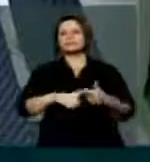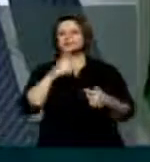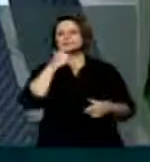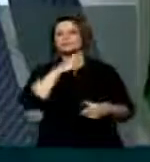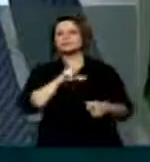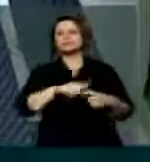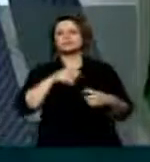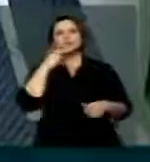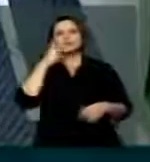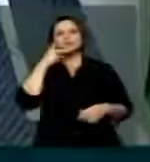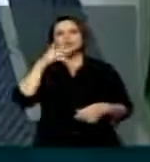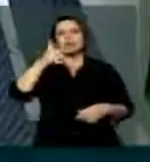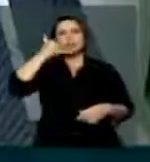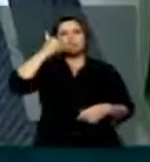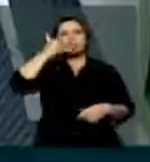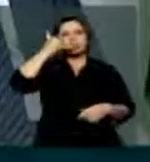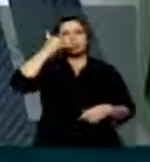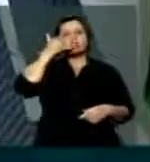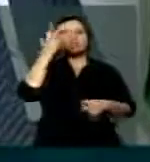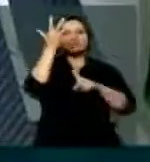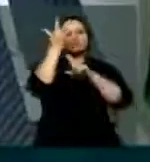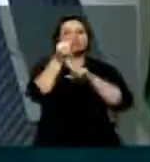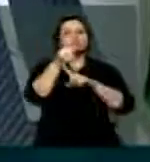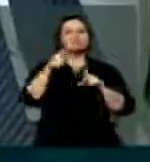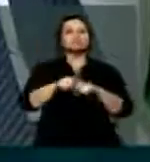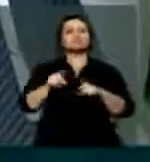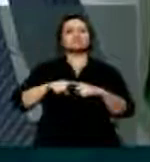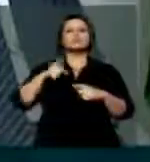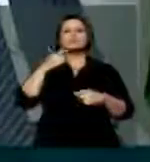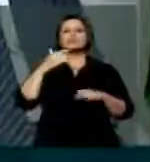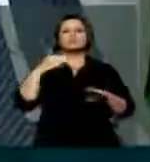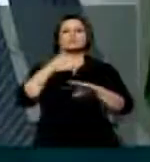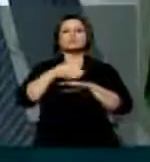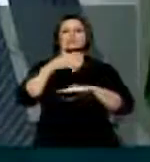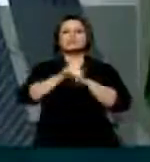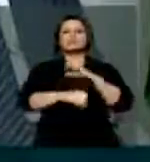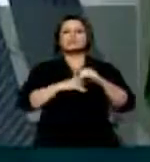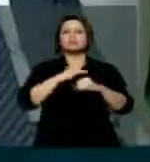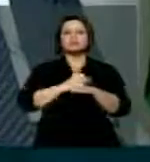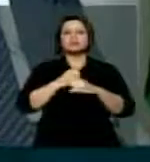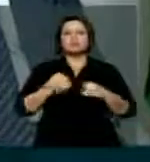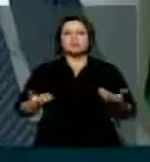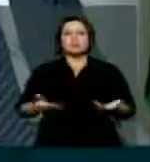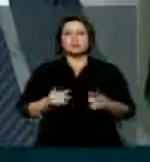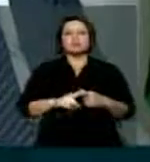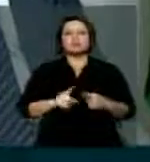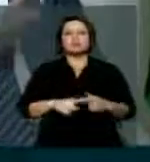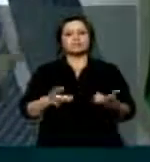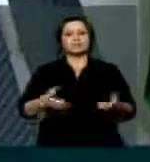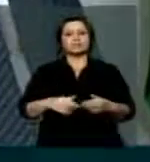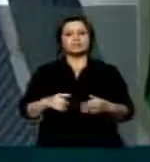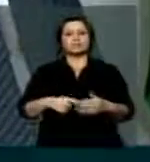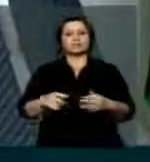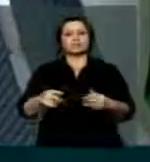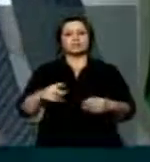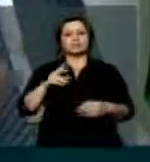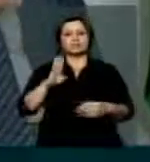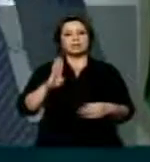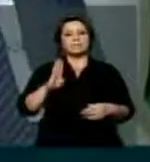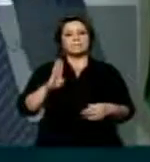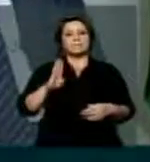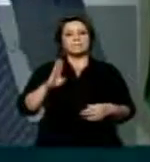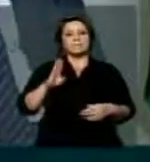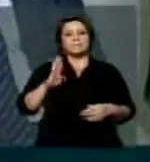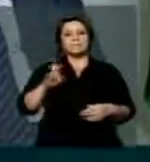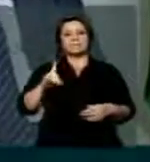não conseguimos mais falar ao telefone. Nós não conseguimos mais acesso à internet. E ainda vendem pacotes de banda